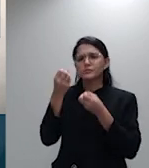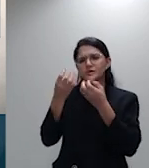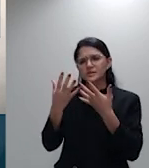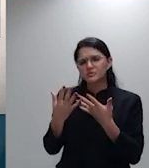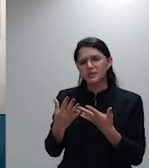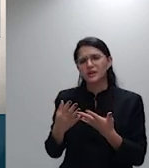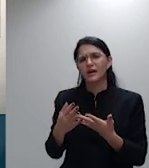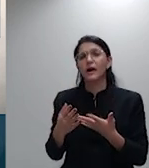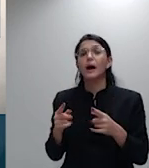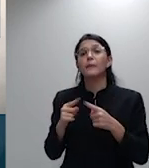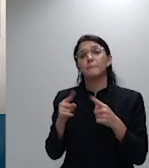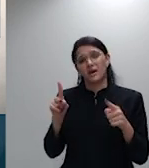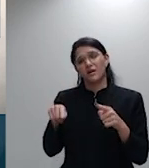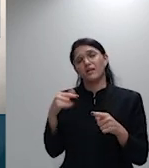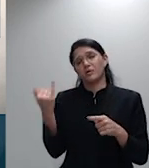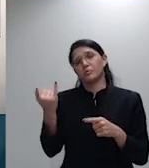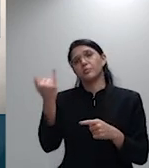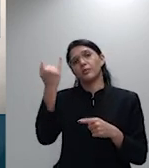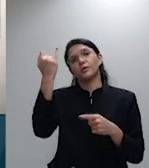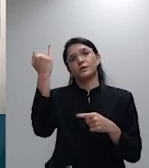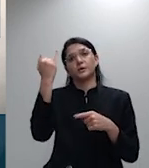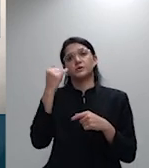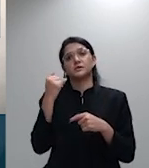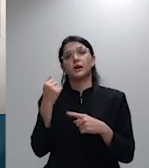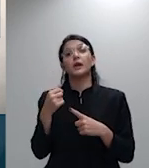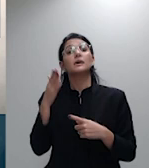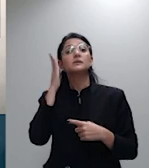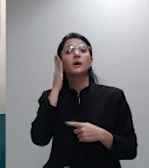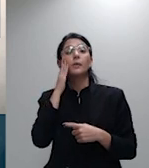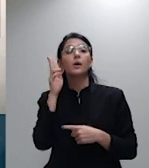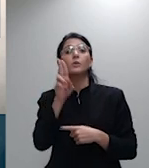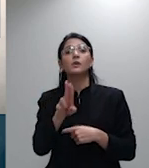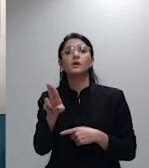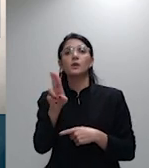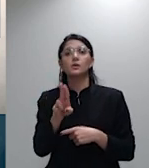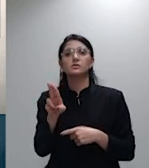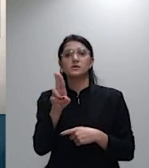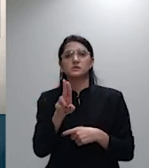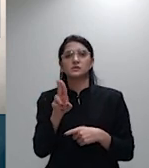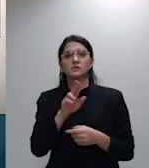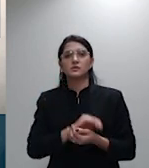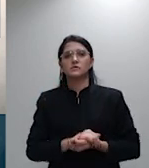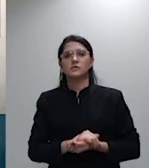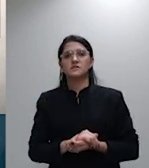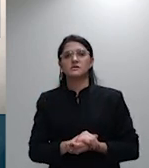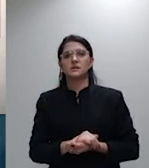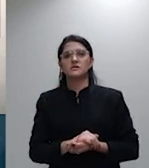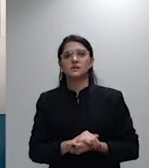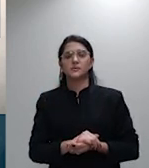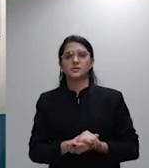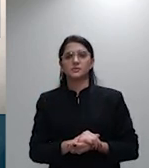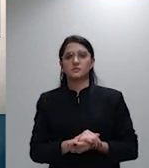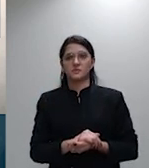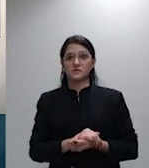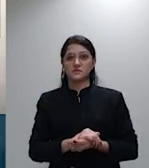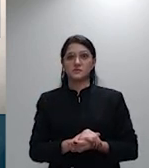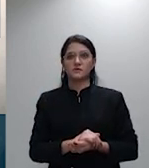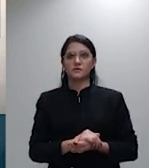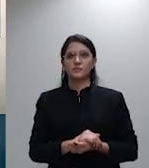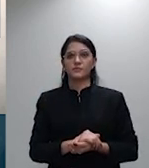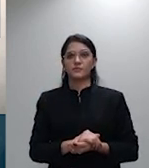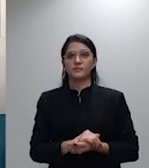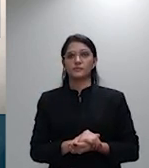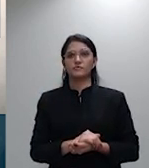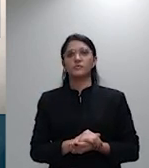respeito essa essa ação recisória eles propuseram essa ação visando a